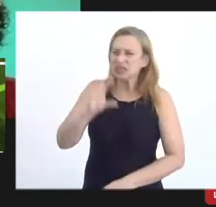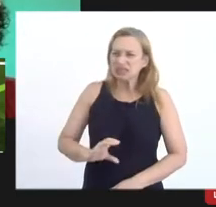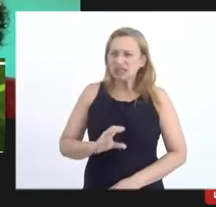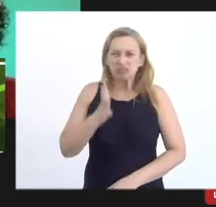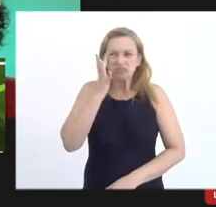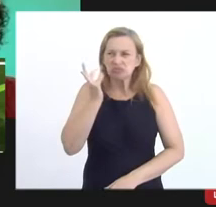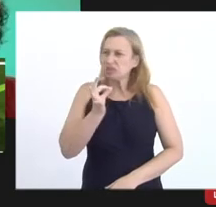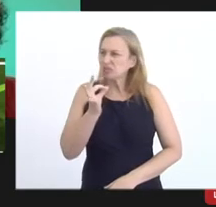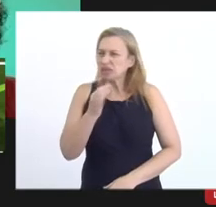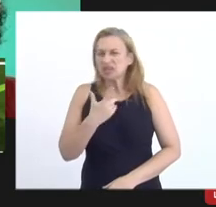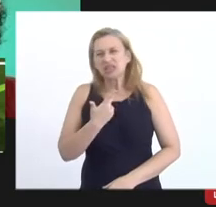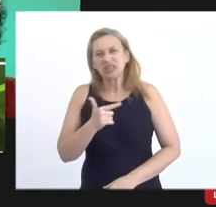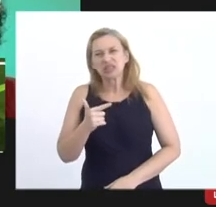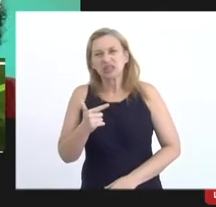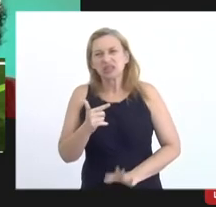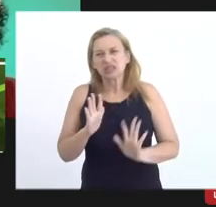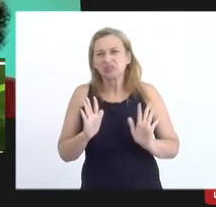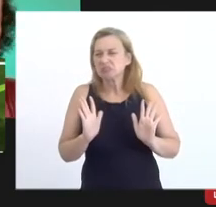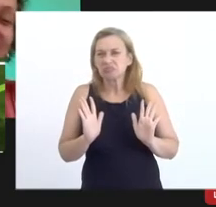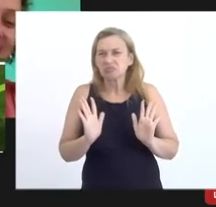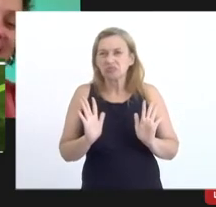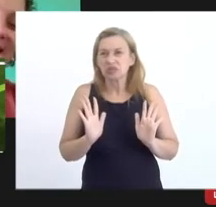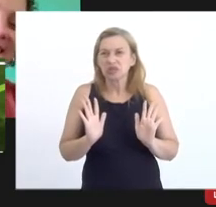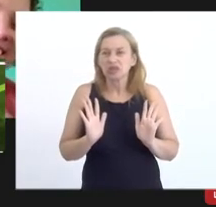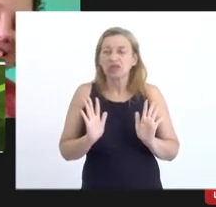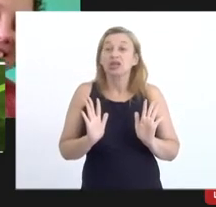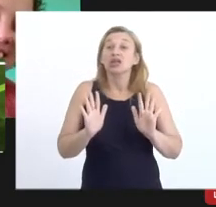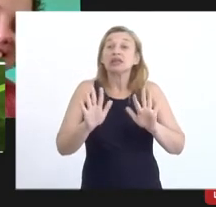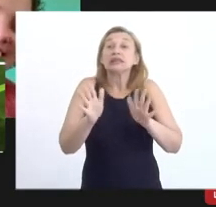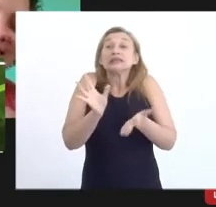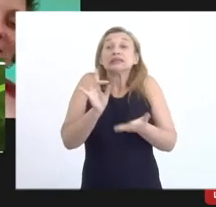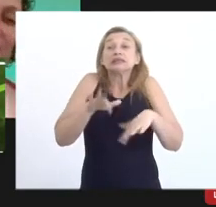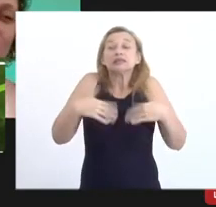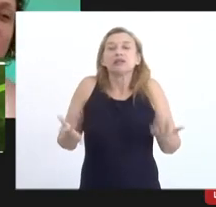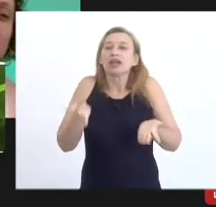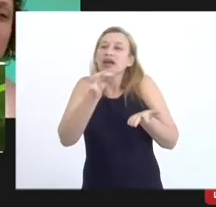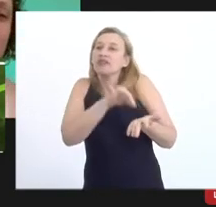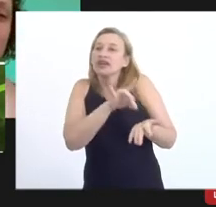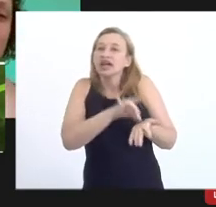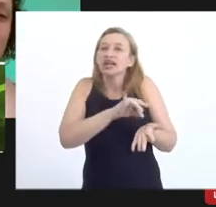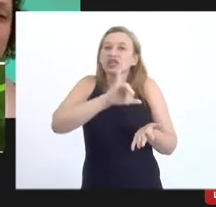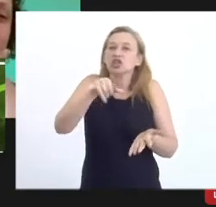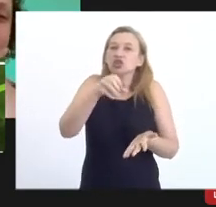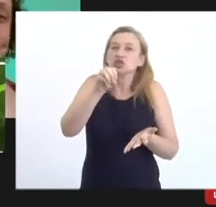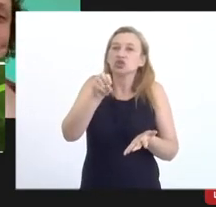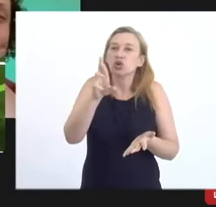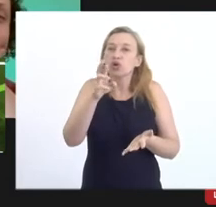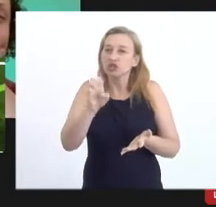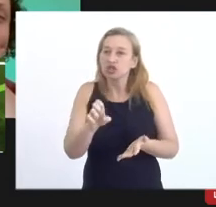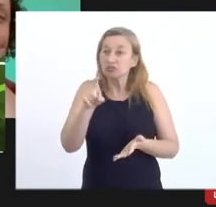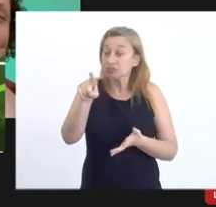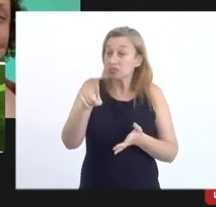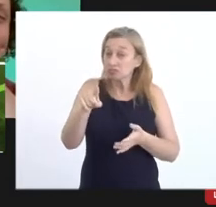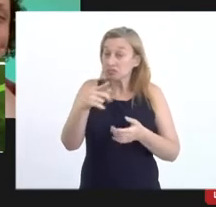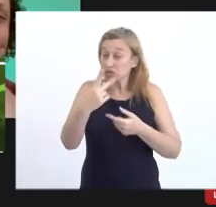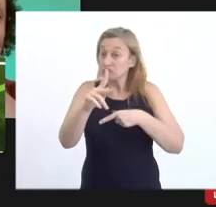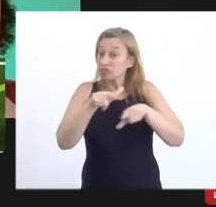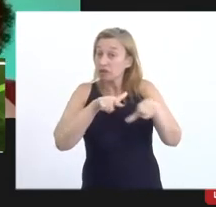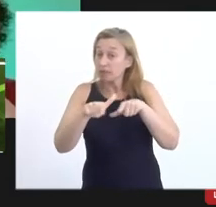é a expectativa então na verdade o Jorge Eduardo a tua função aqui é fundamental